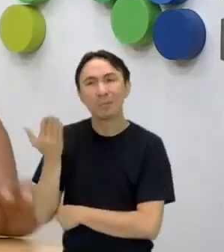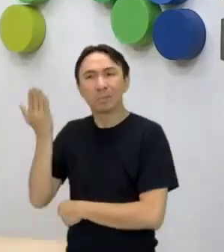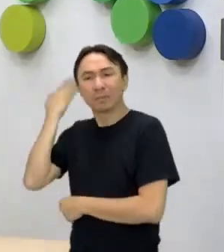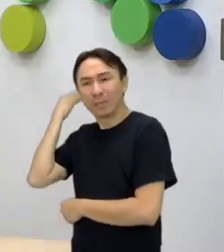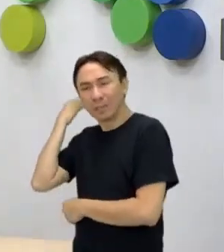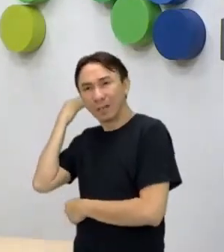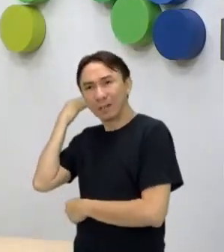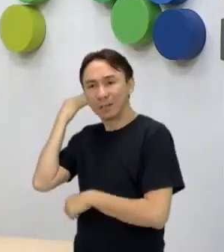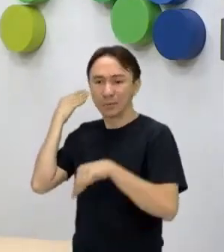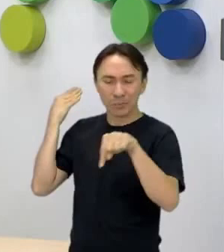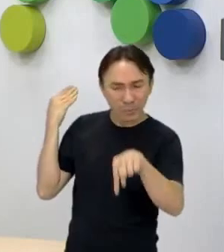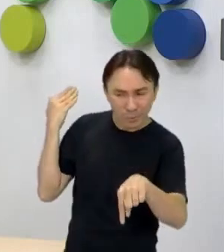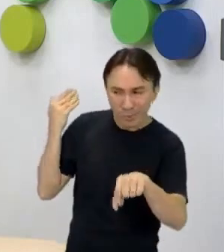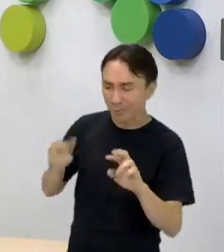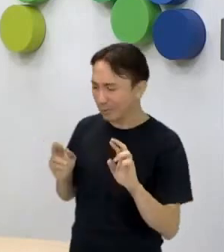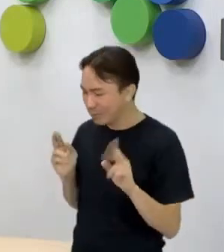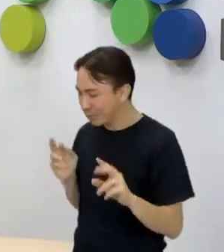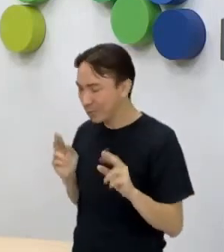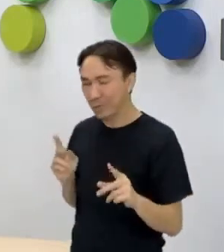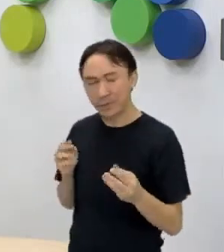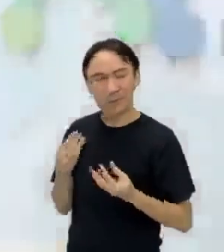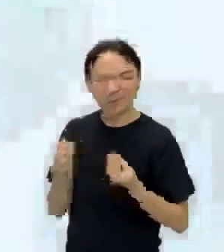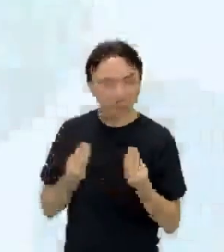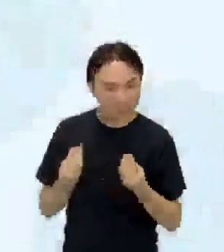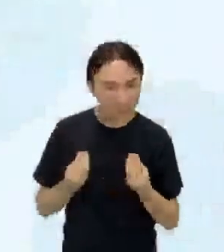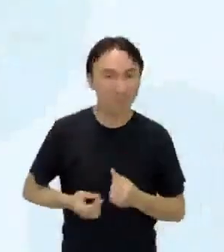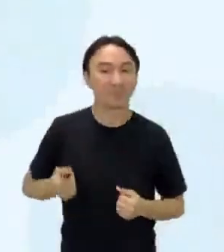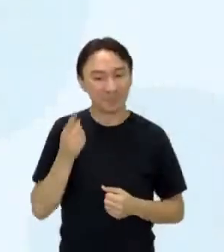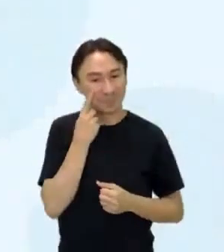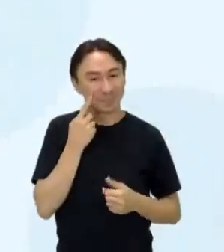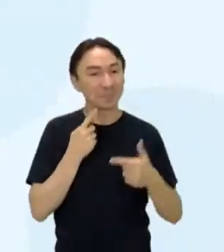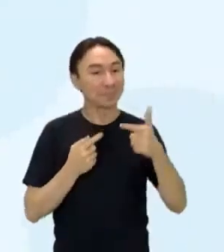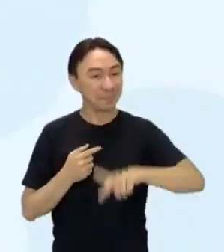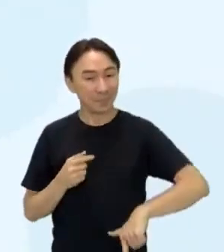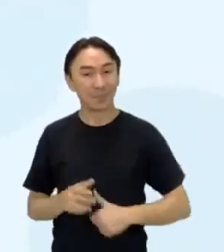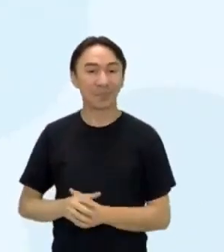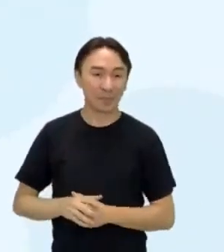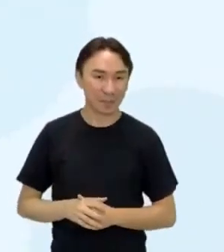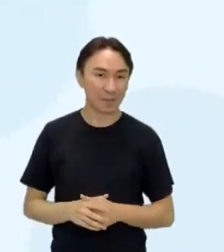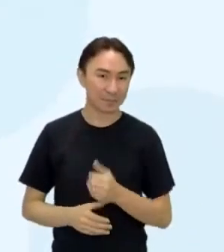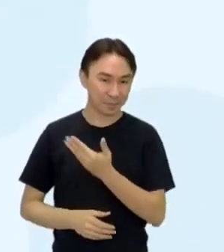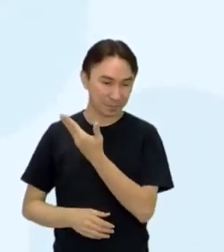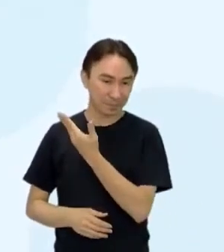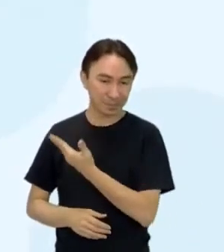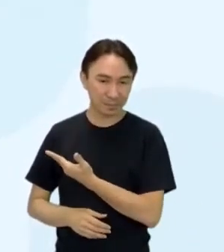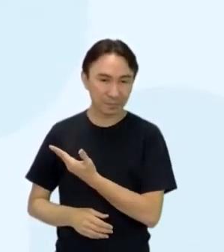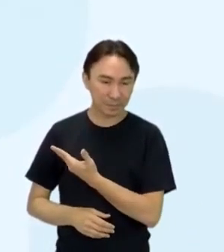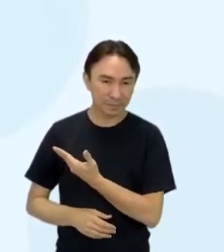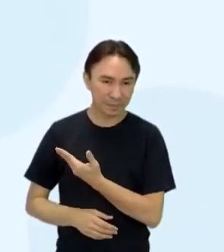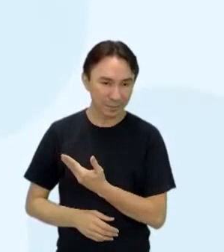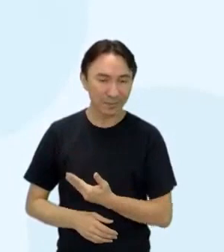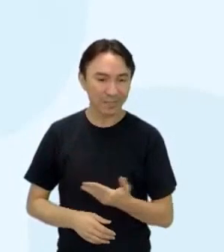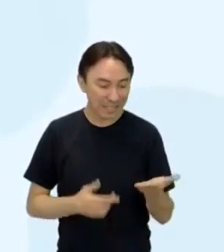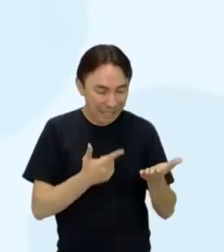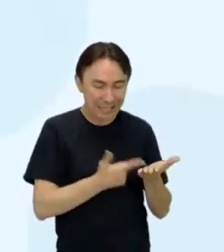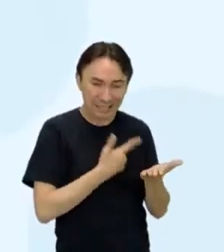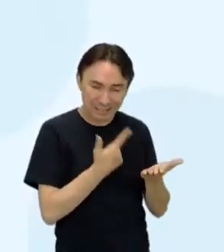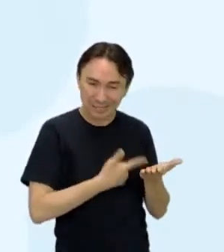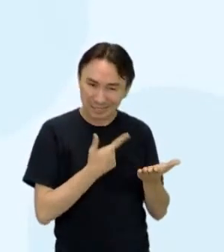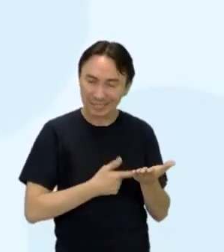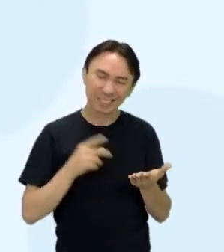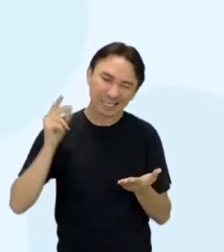os costumes daquela época. Põe na tela para eles verem aí o recorte de uma época. Os clássicos da literatura correspondem àqueles livros